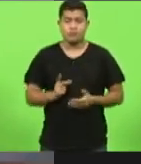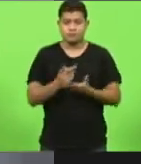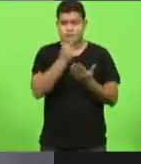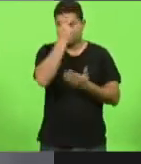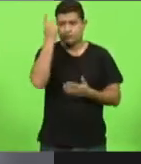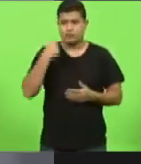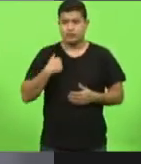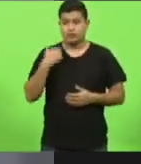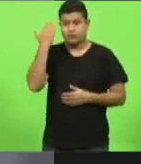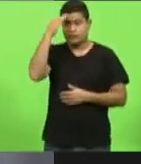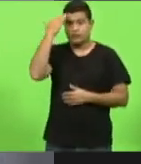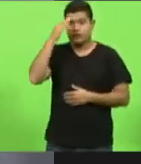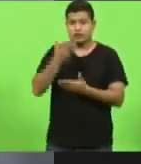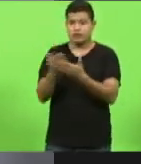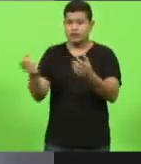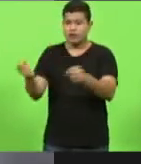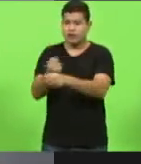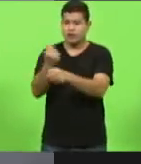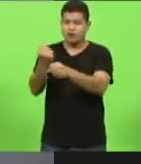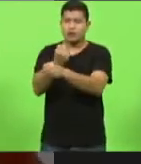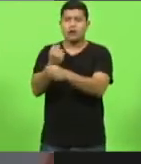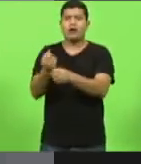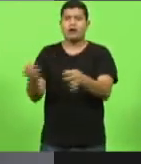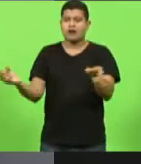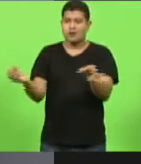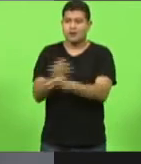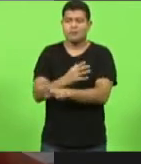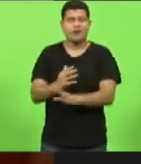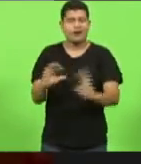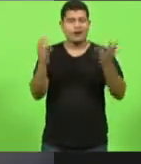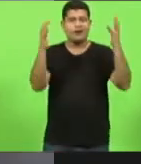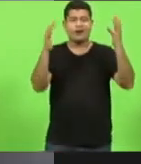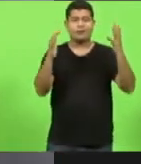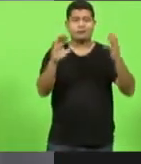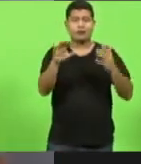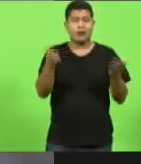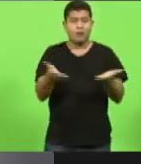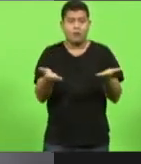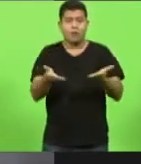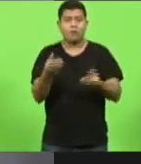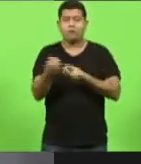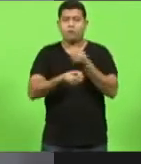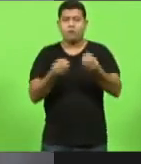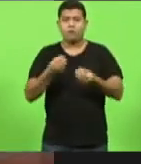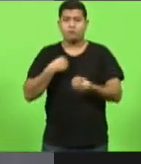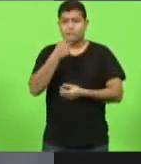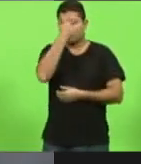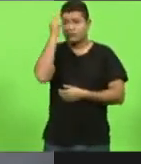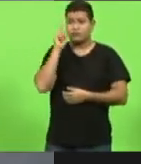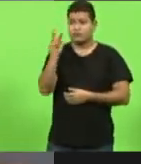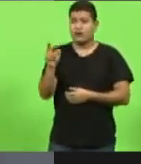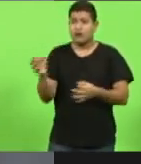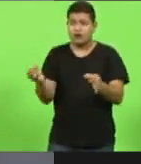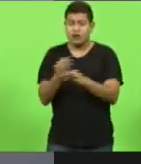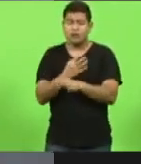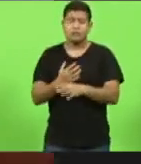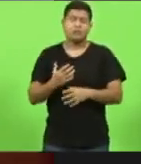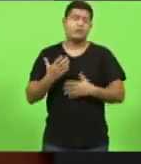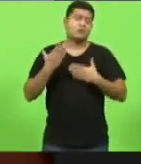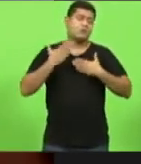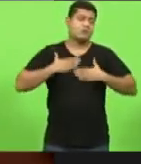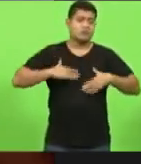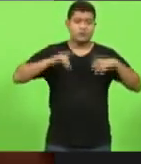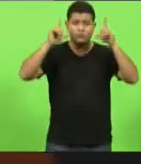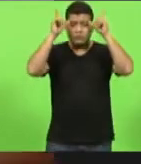a Deus porque ela terminou e a gente não sabe nem quando começa e nem quando termina e isso não é de agora isso